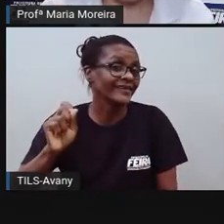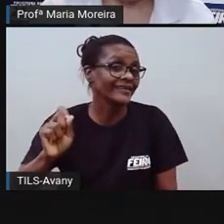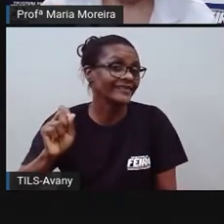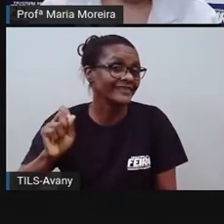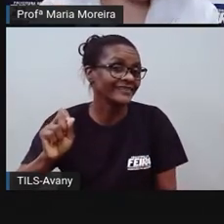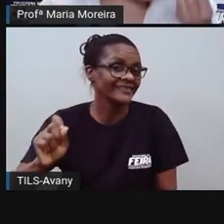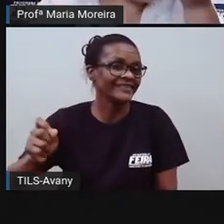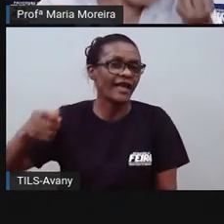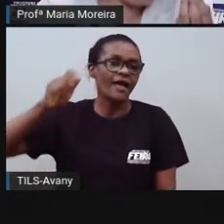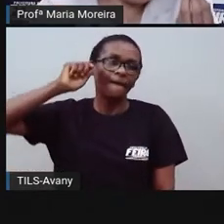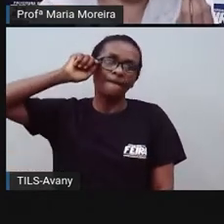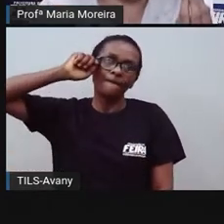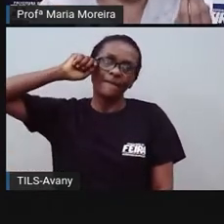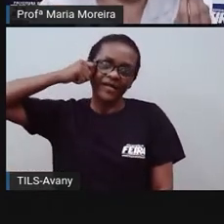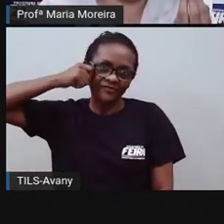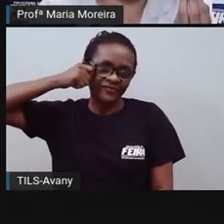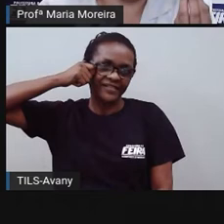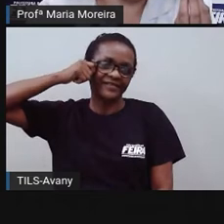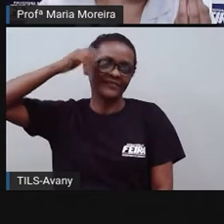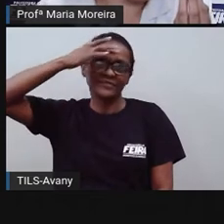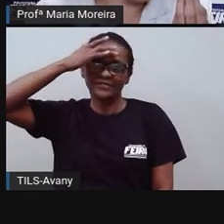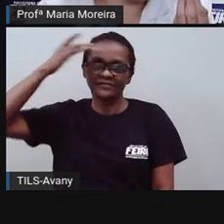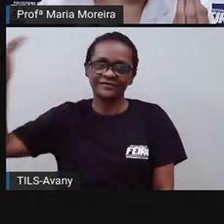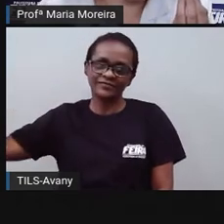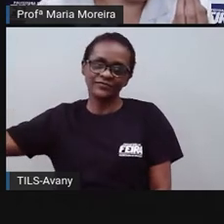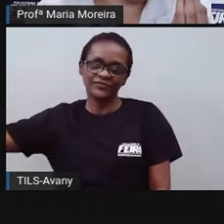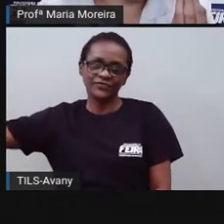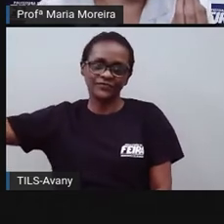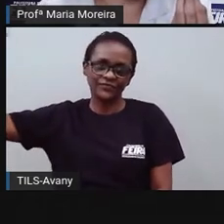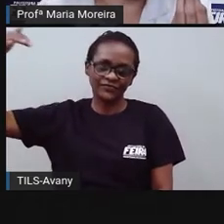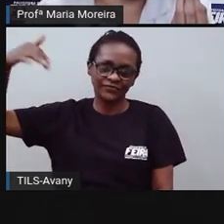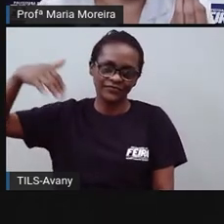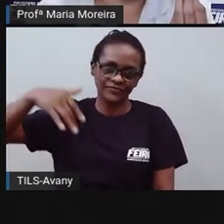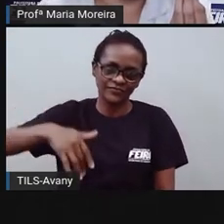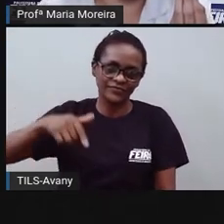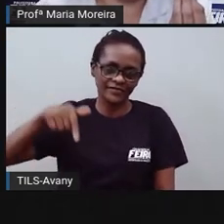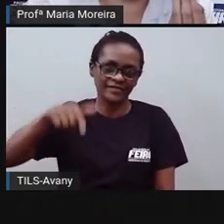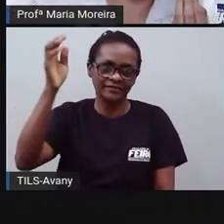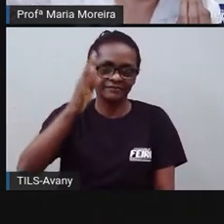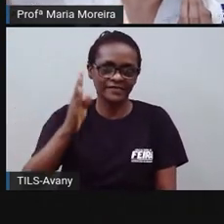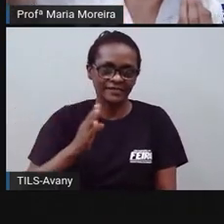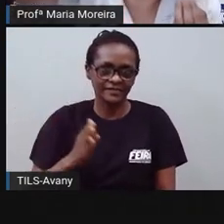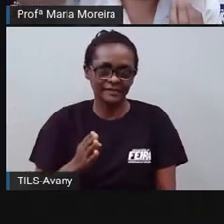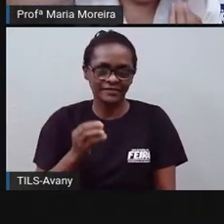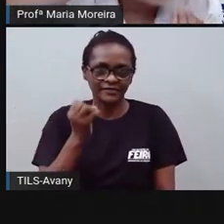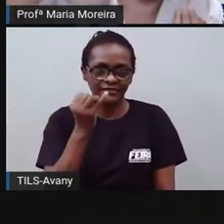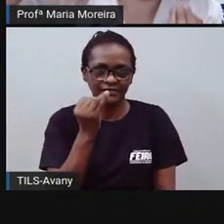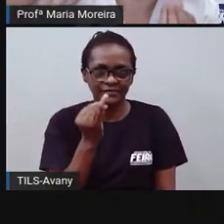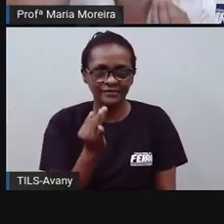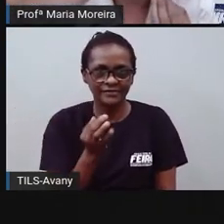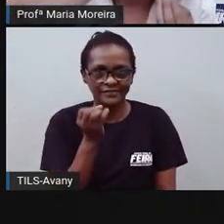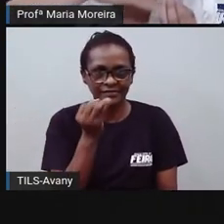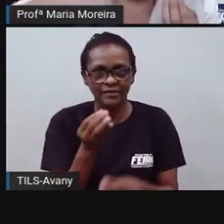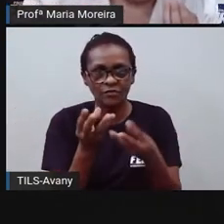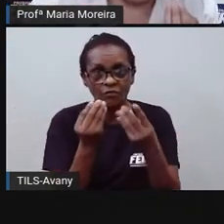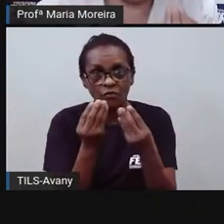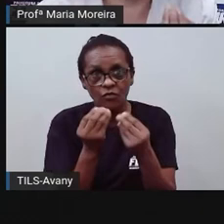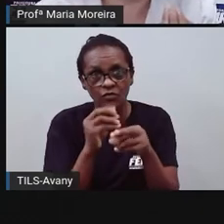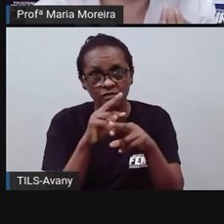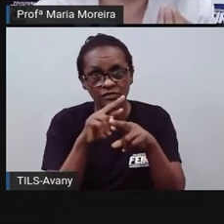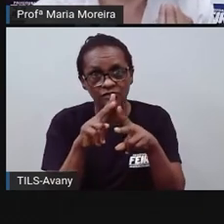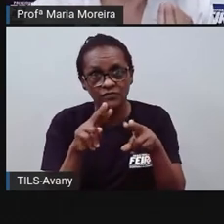mas que não ficou restrito à Bahia. Lembra que a falou, a Pró falou com vocês aí de outros estados? Temos aí outros